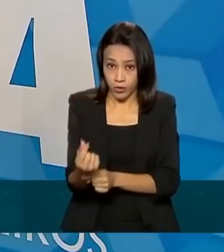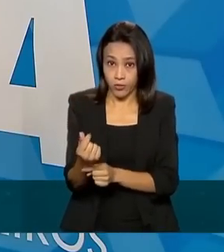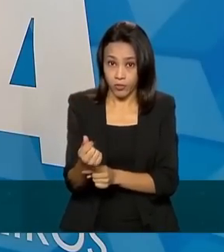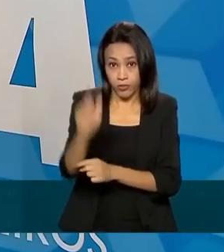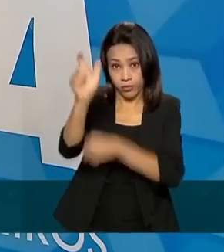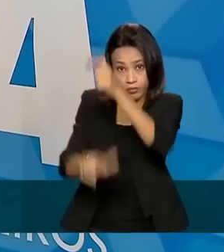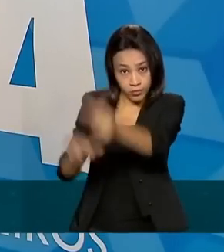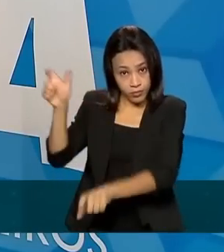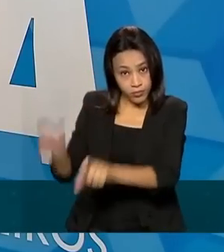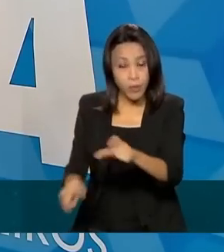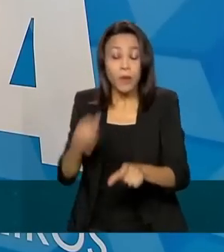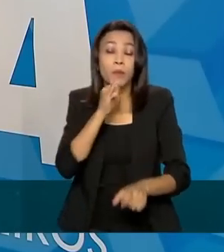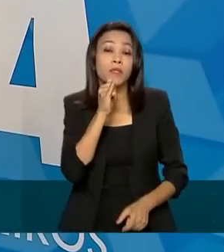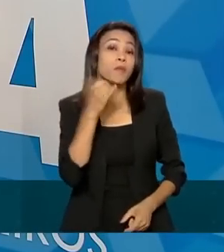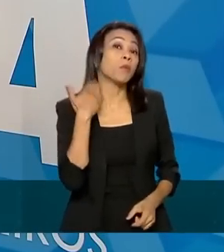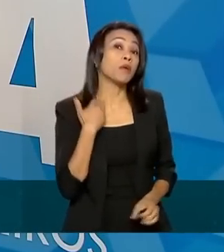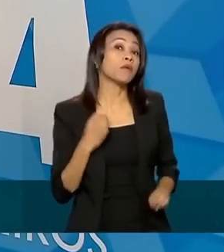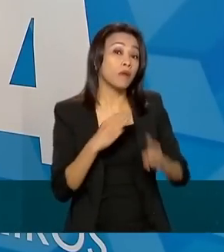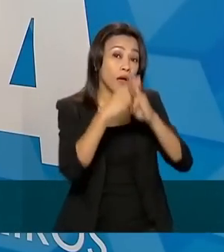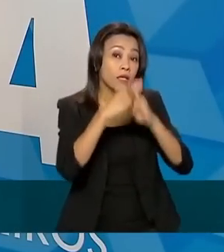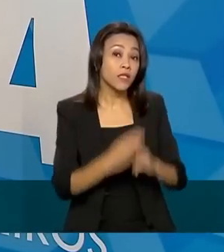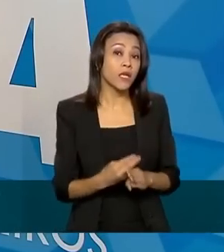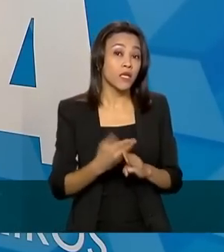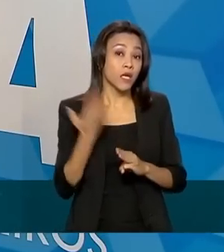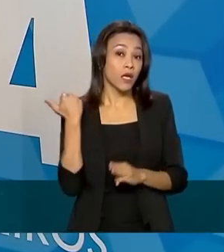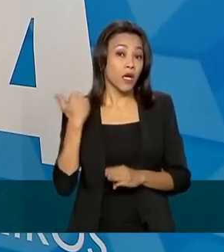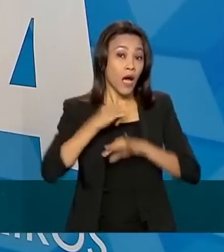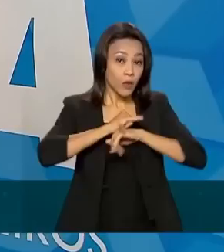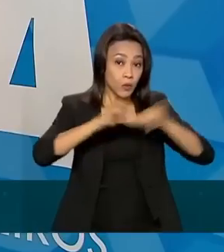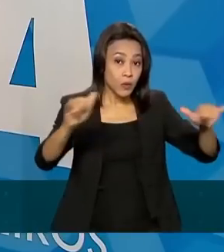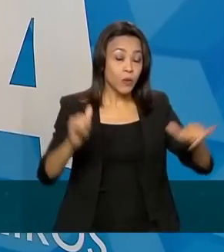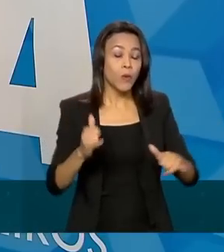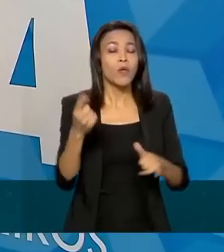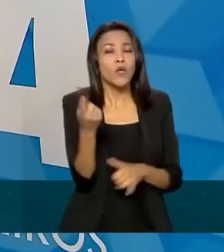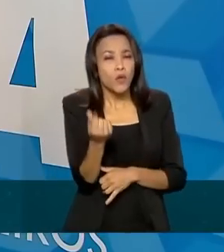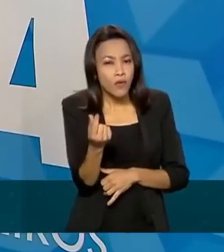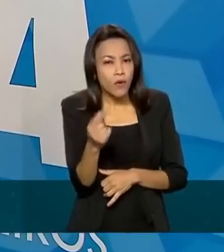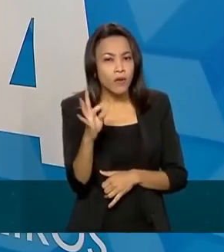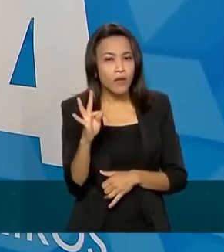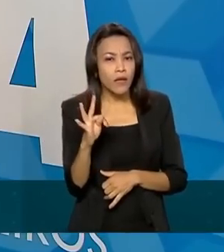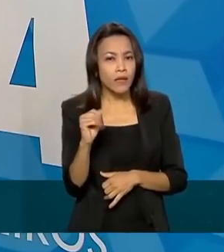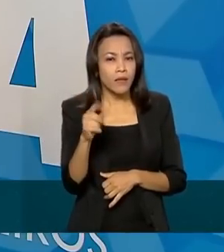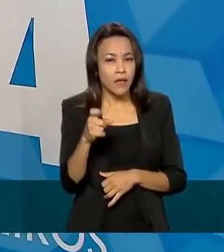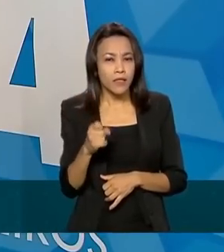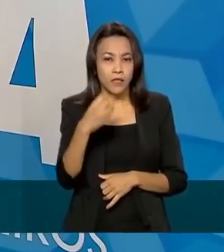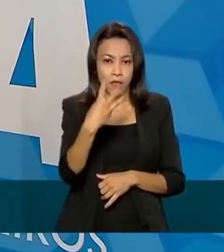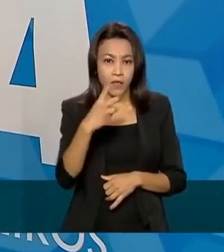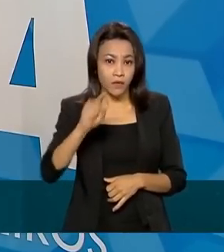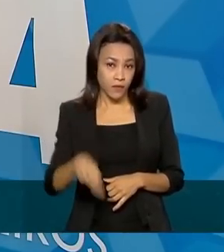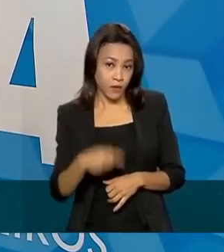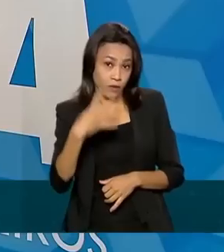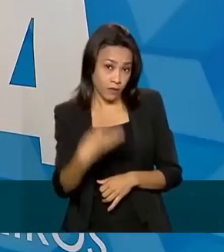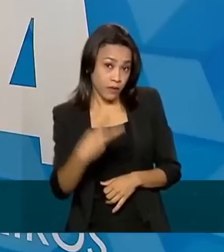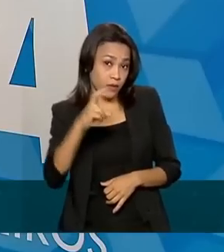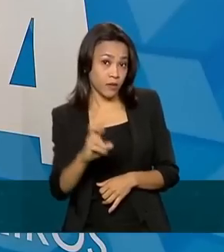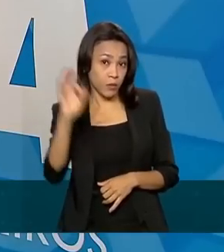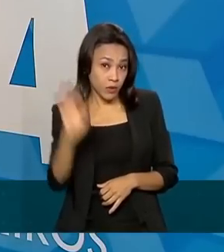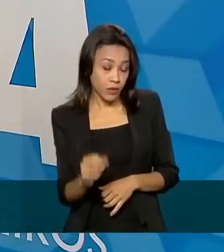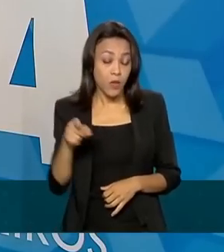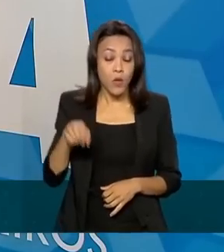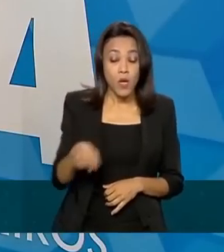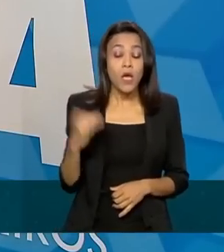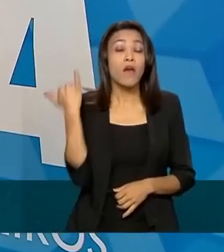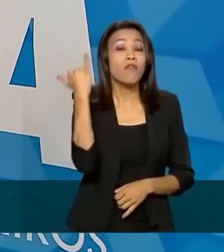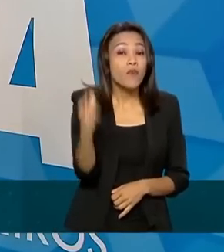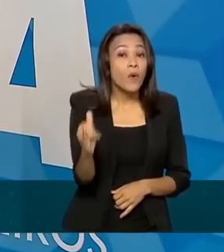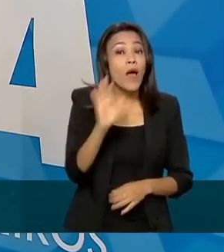Econômica Federal, por exemplo, anunciou que a taxa será de 3,45%. Segundo o banco, a ideia é